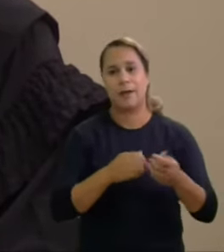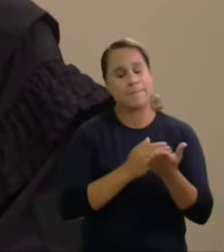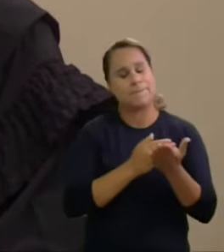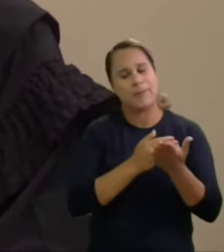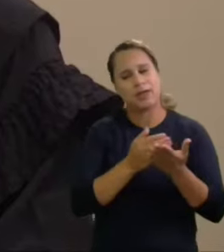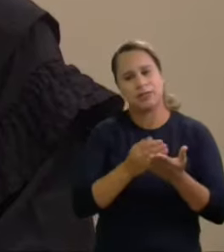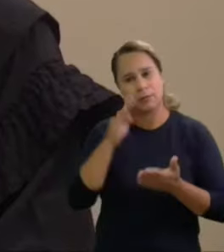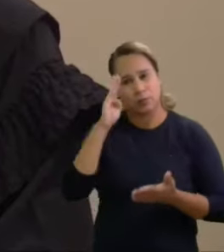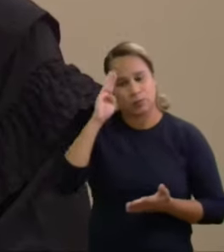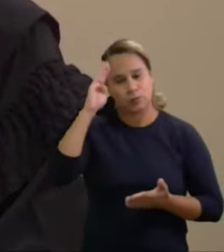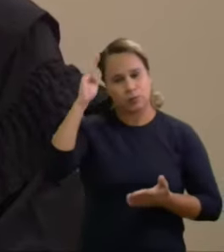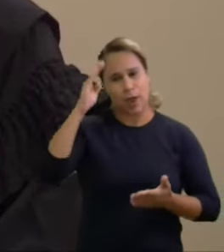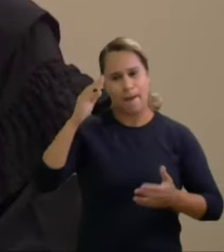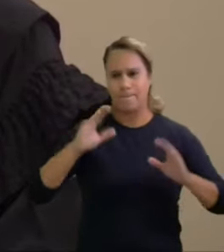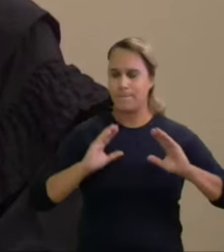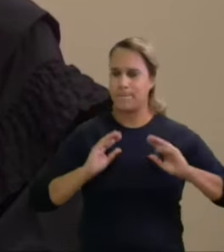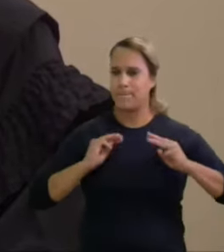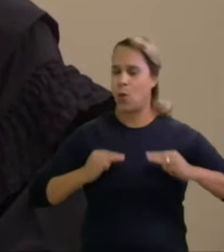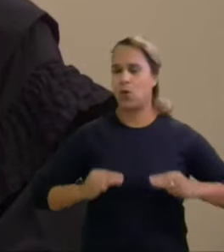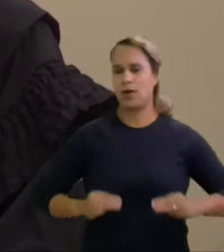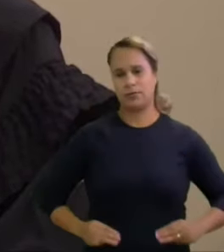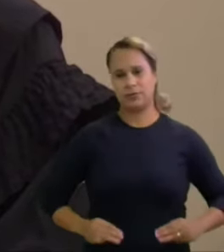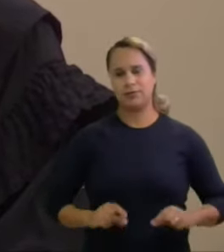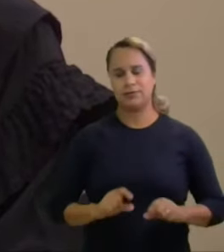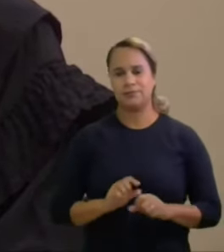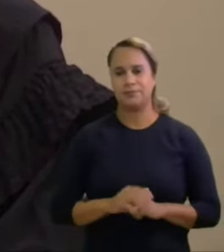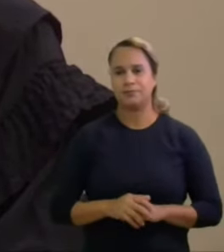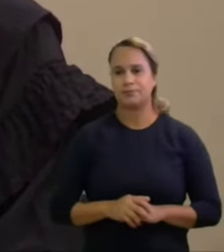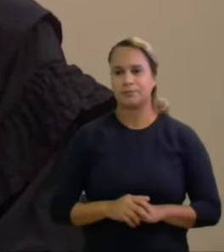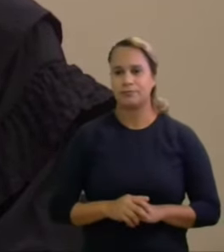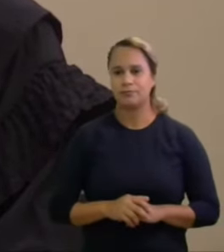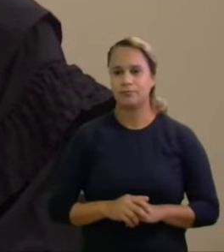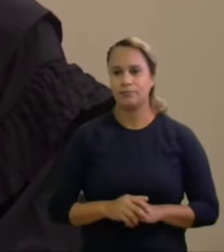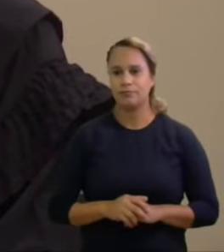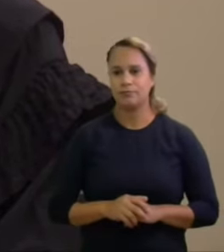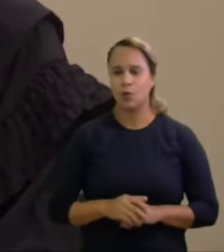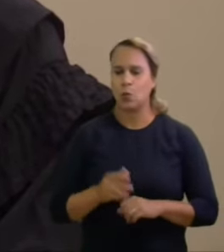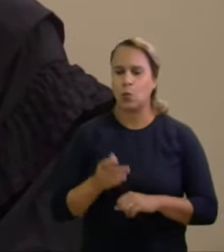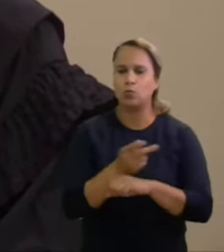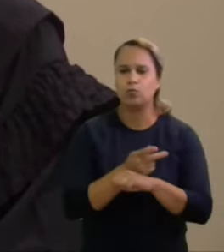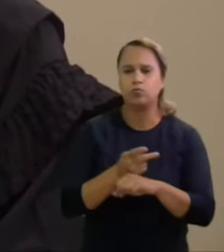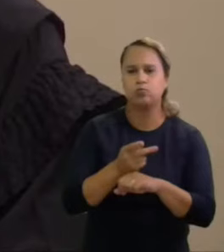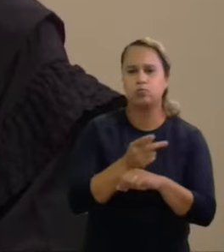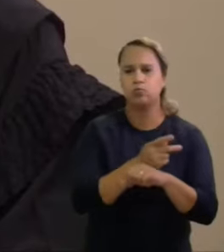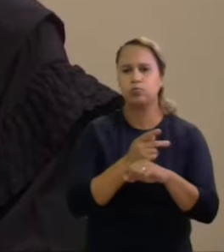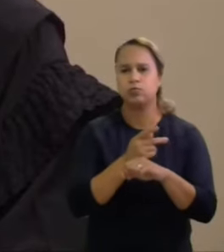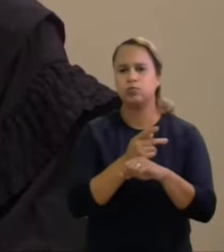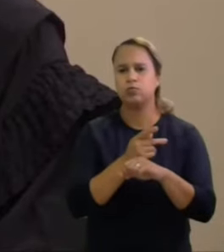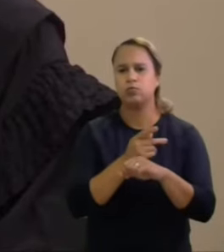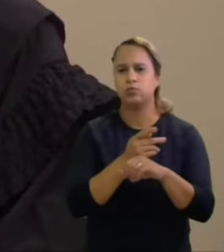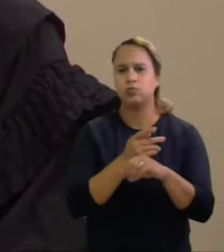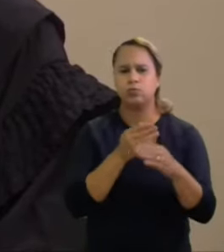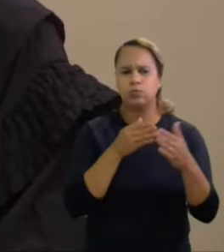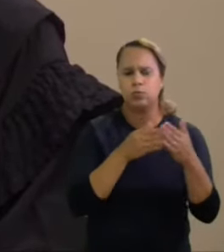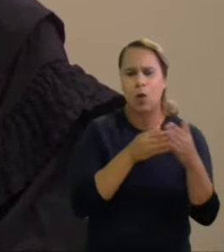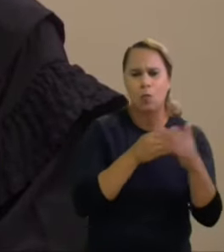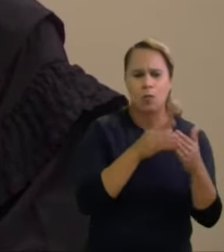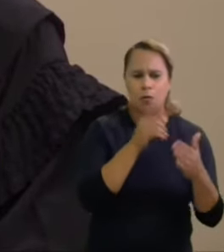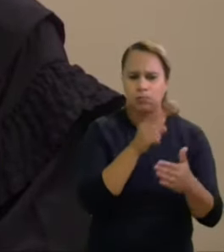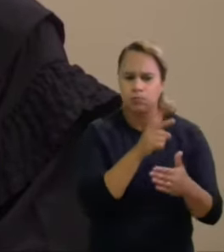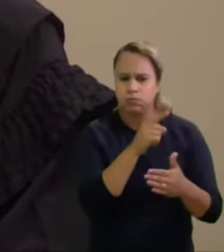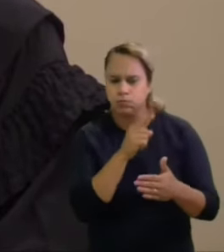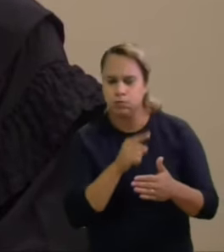disputas na perspectiva da lisura das eleições buscando coibir principalmente condutas à margem da